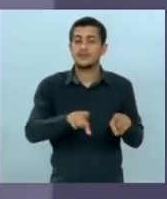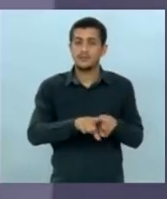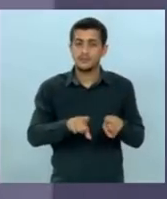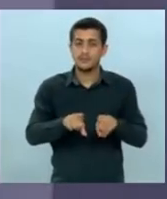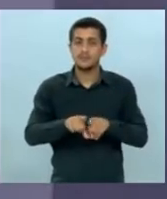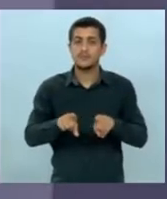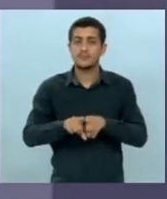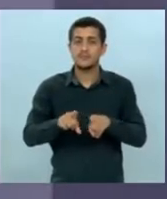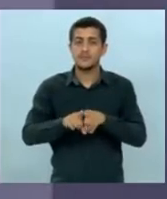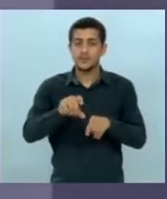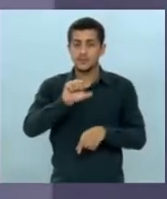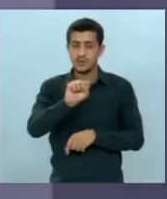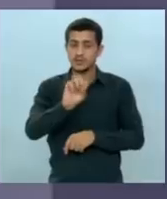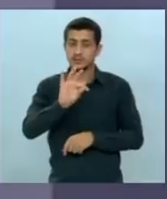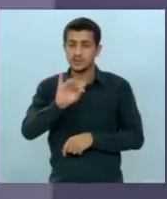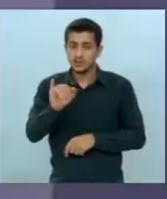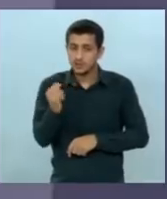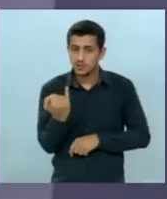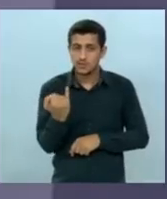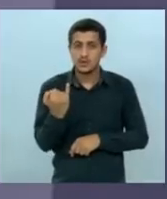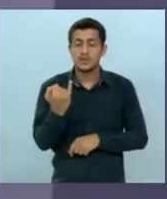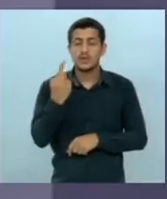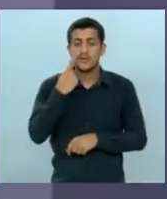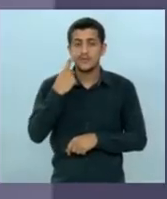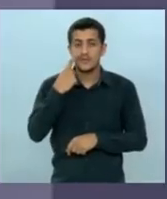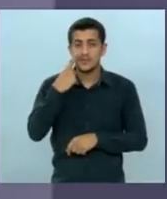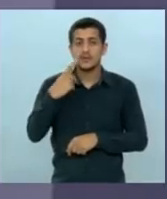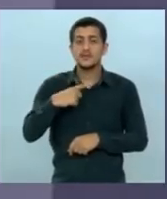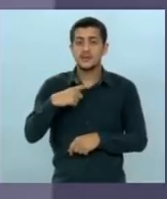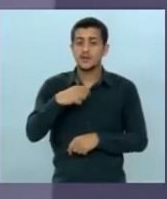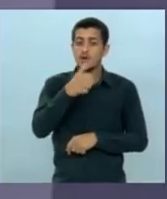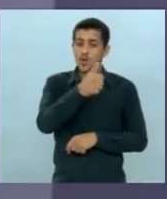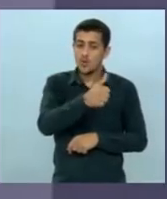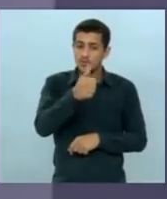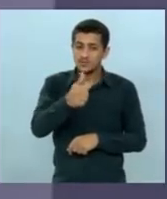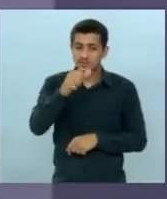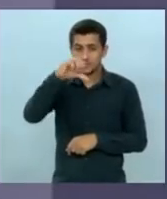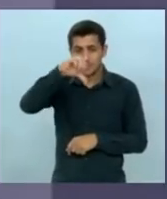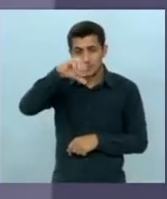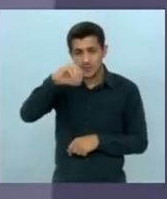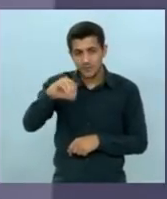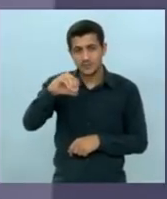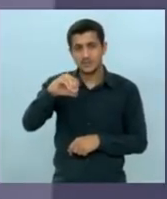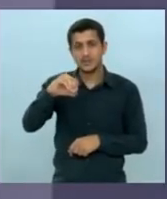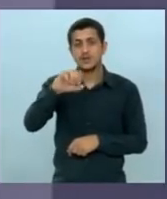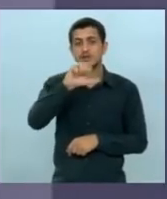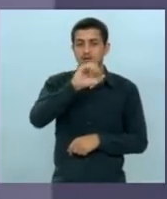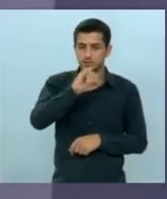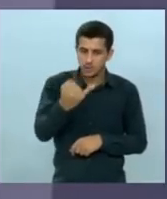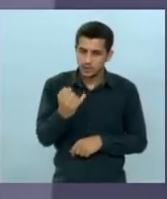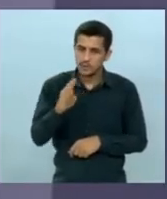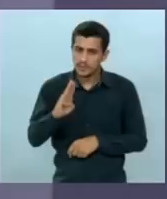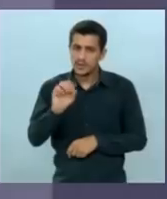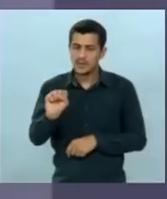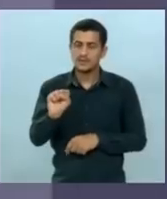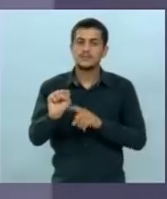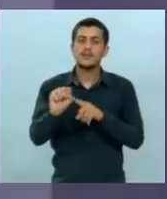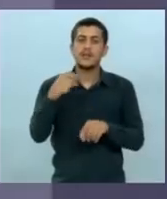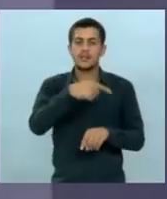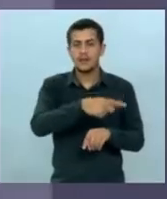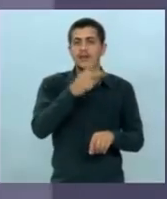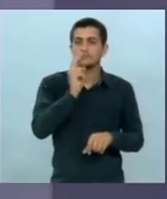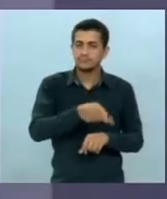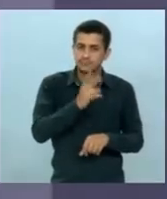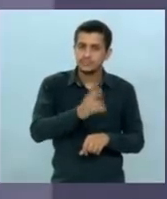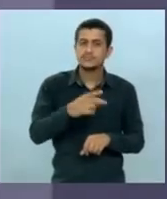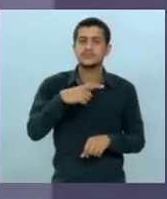Superior Tribunal de Justiça ação penal 1190 JBS permanece lá sim